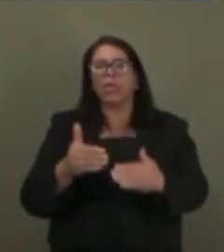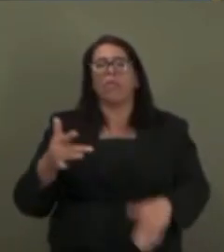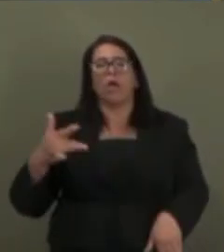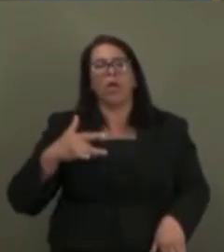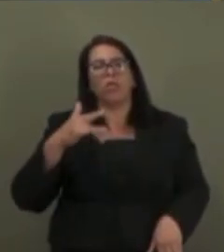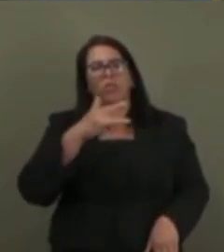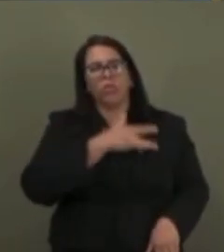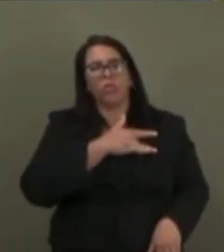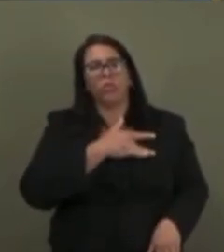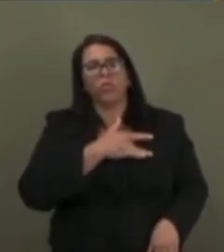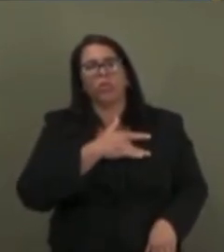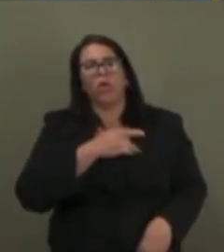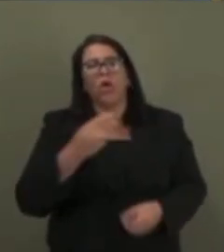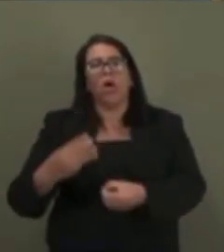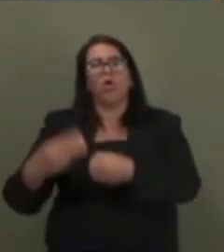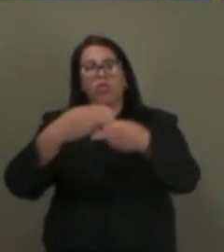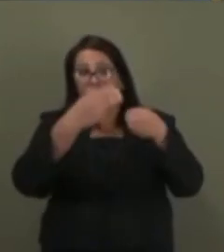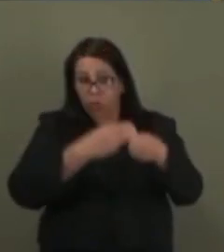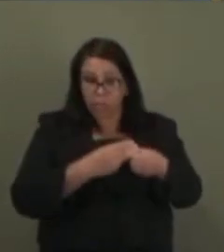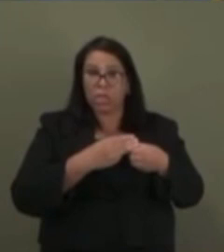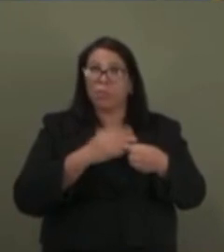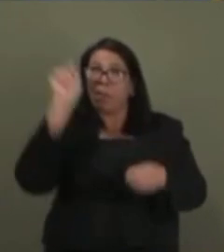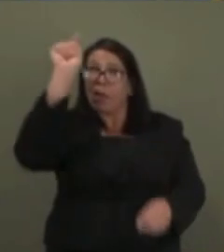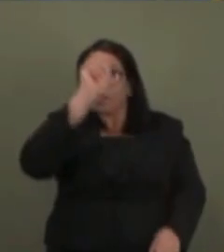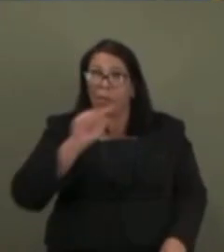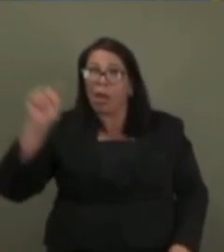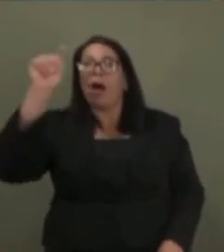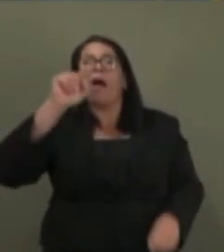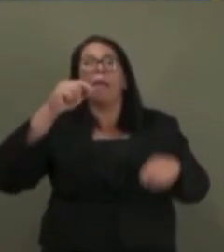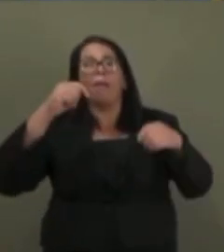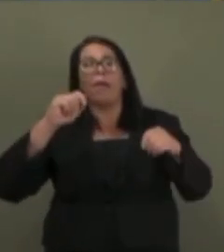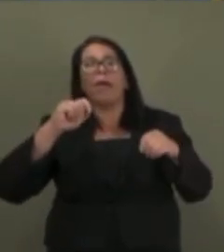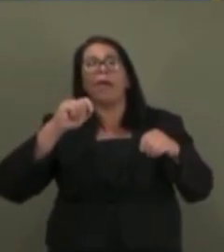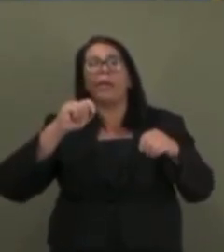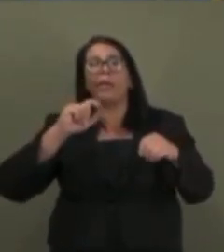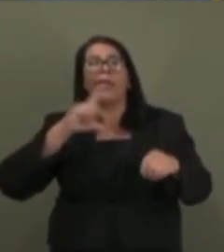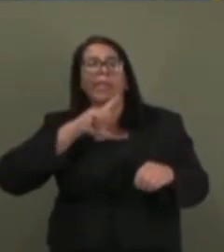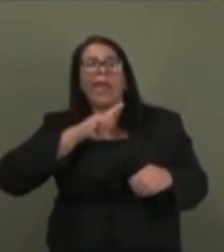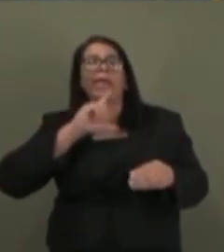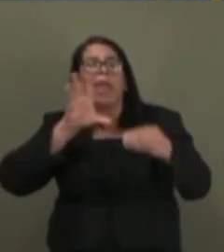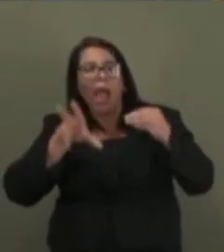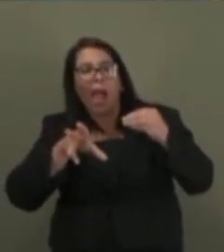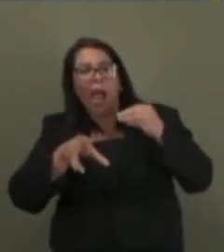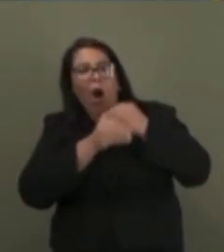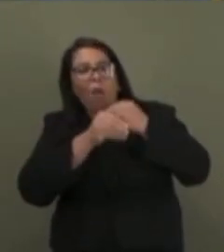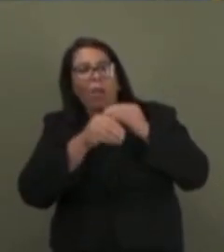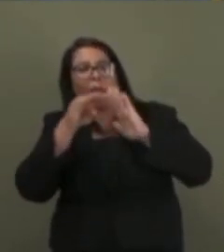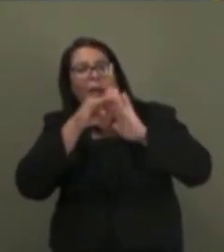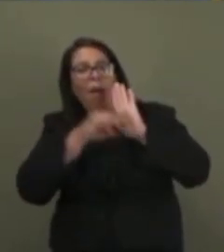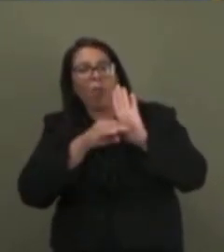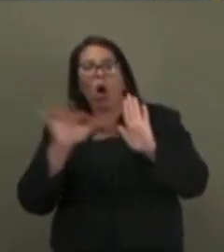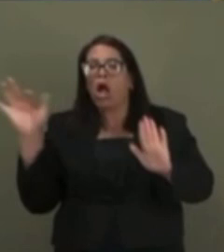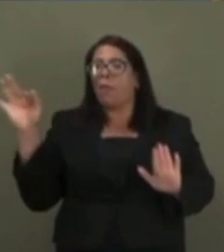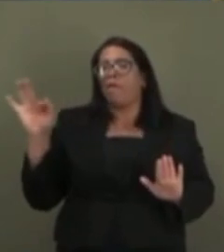os municípios brasileiros têm que arcar complementando os programas federais.